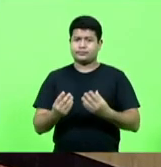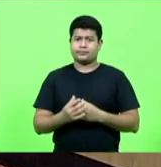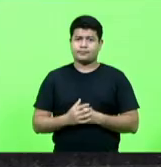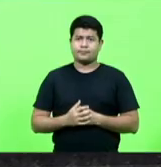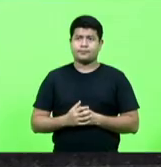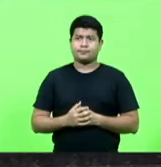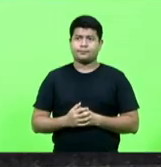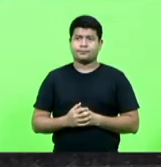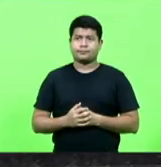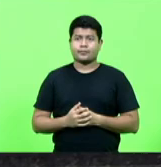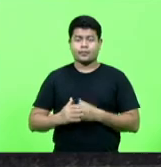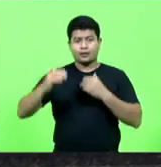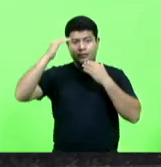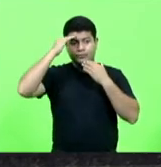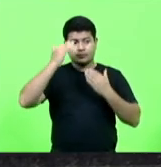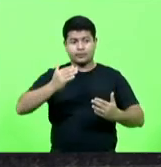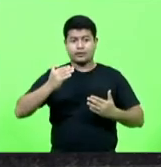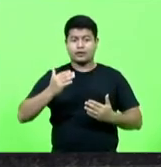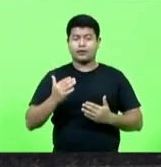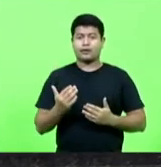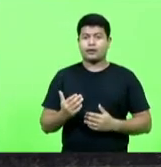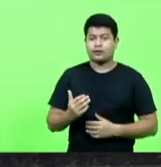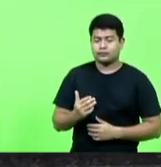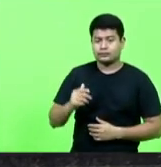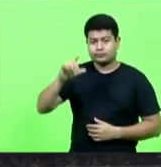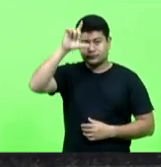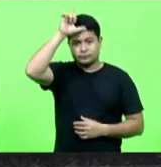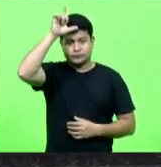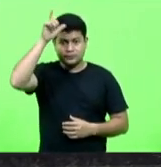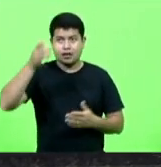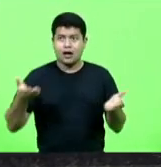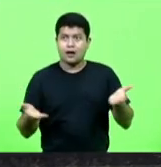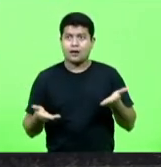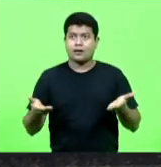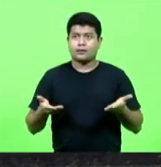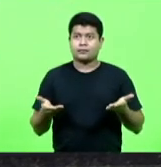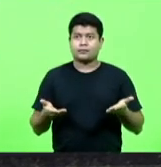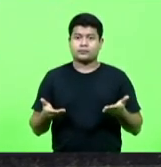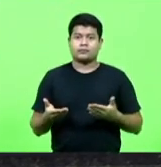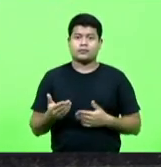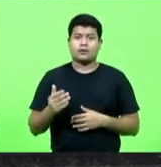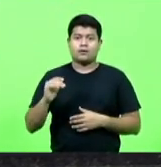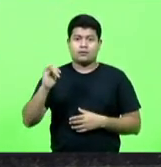Obrigado, deputado Sargento Lima. Com a palavra, deputado G.C. Lopes por até 10 minutos.